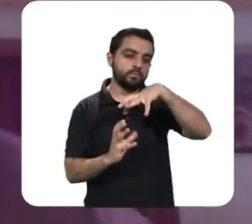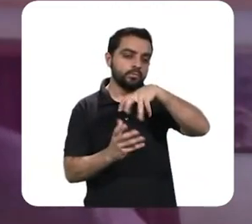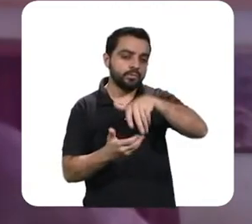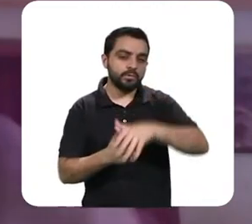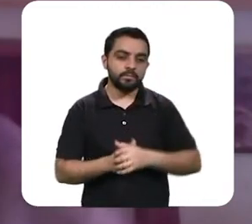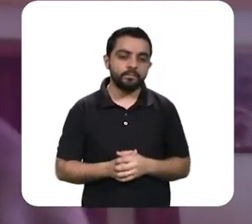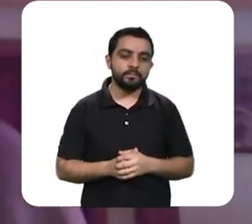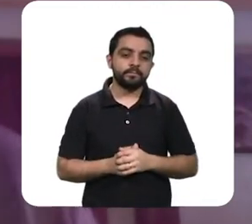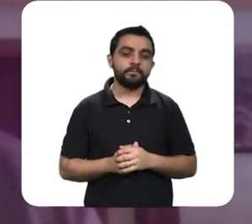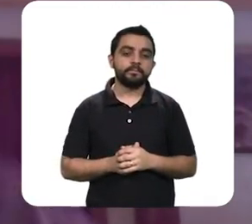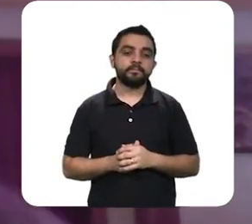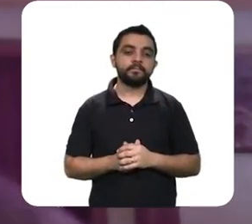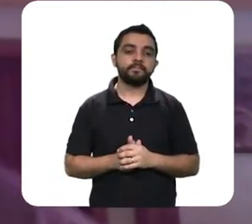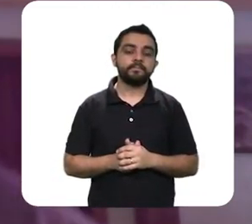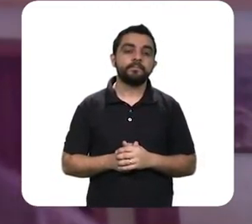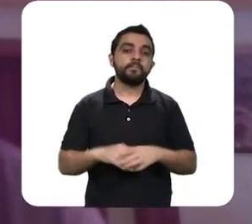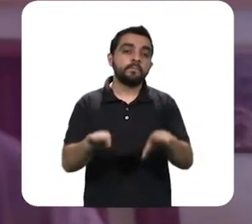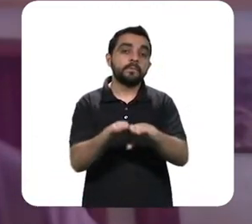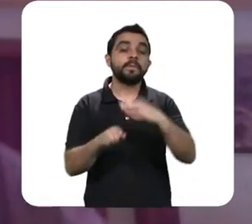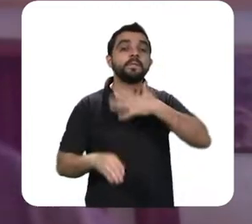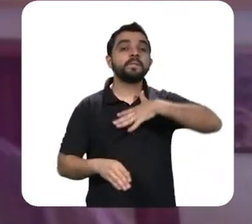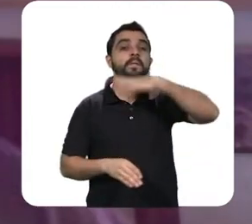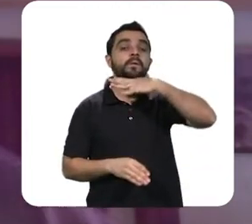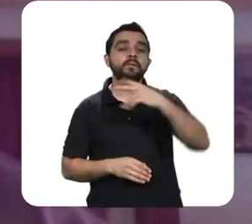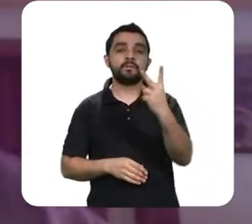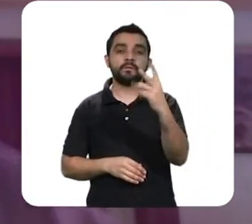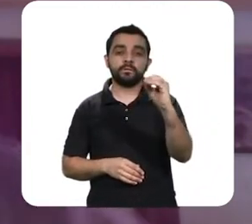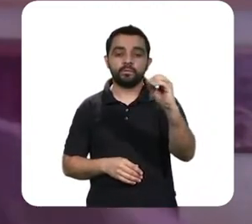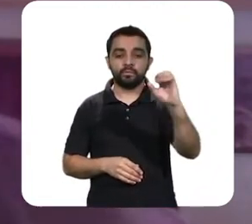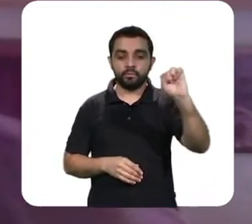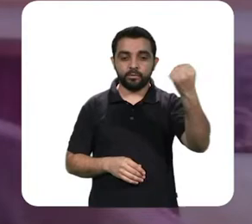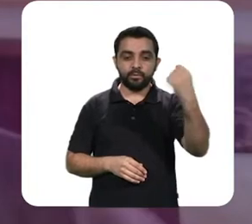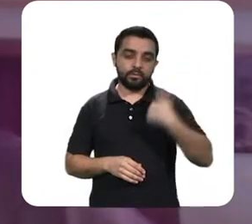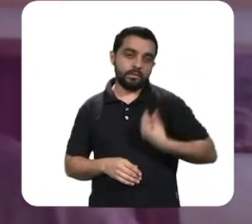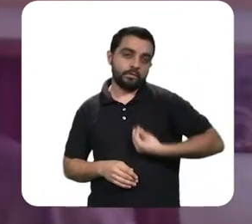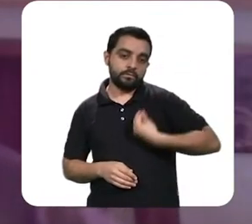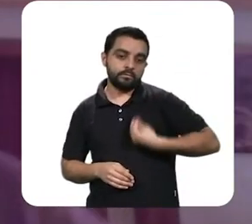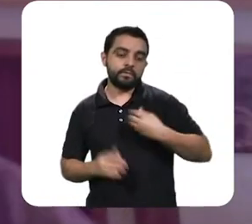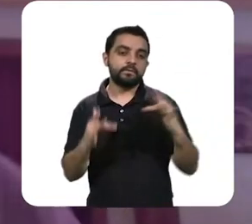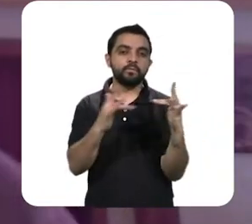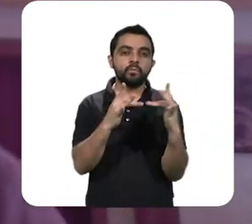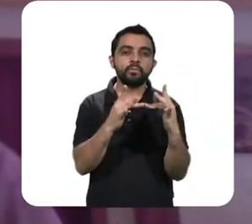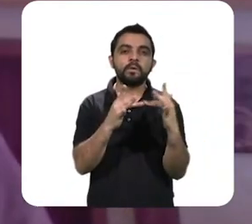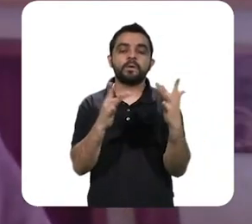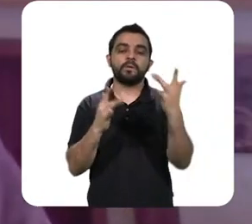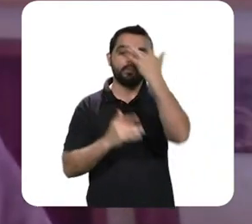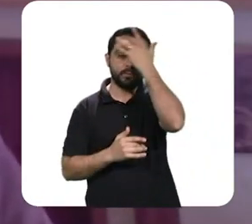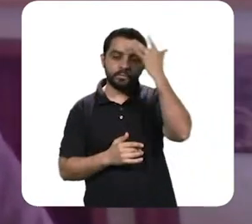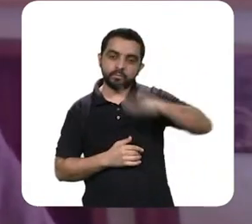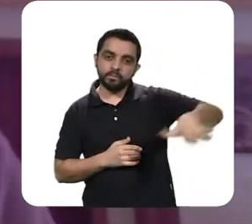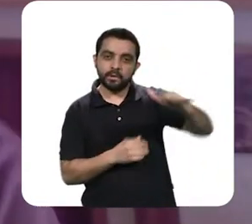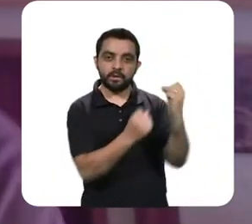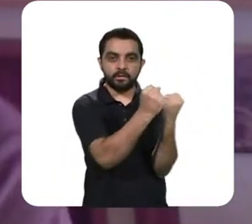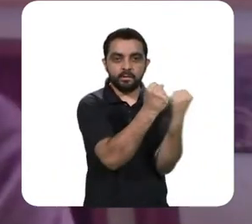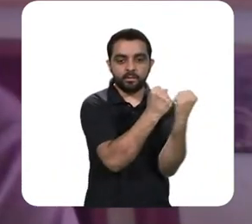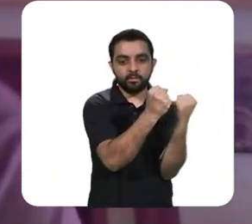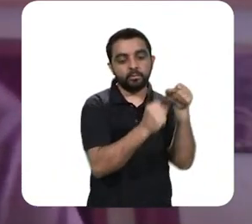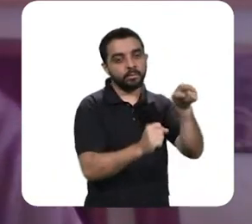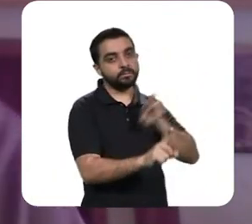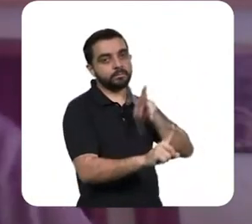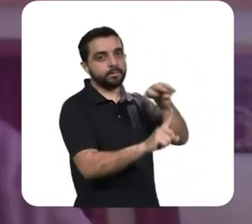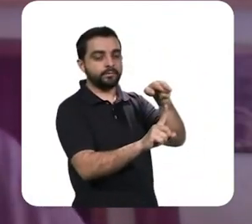da crise de 2008 e eu queria aproveitar que estou aqui em companhia, em contato com colegas da área da economia que são